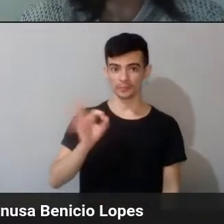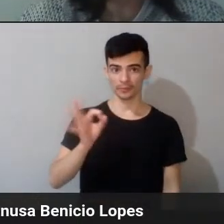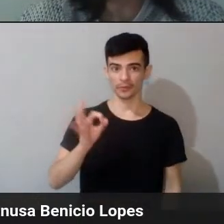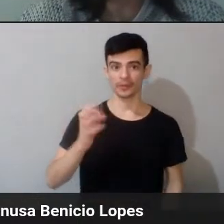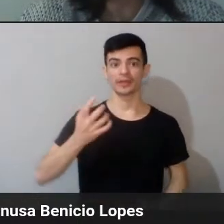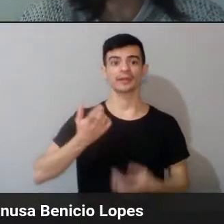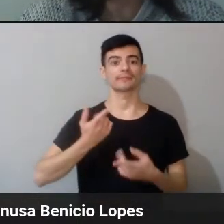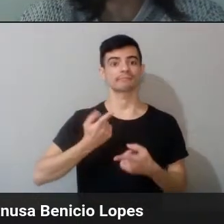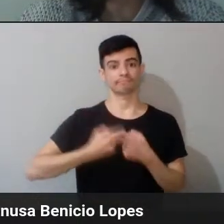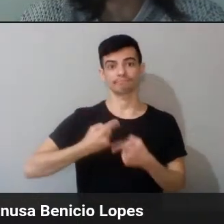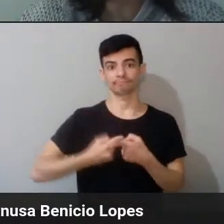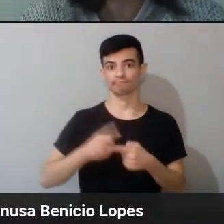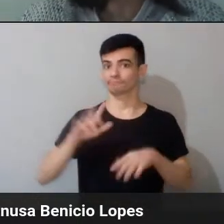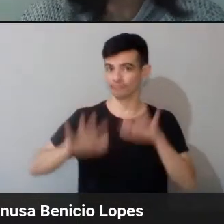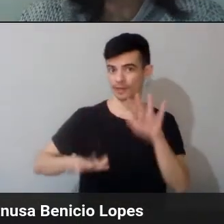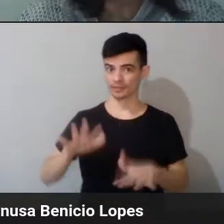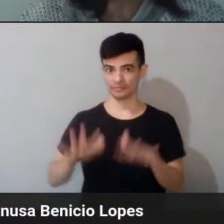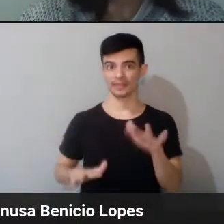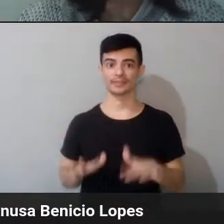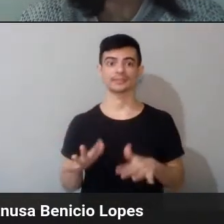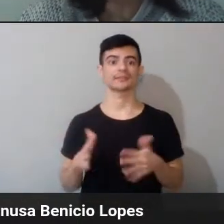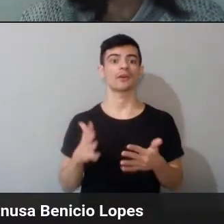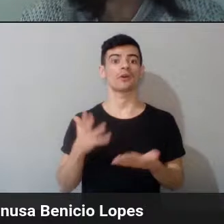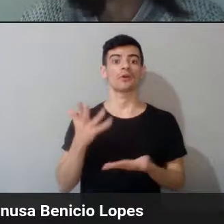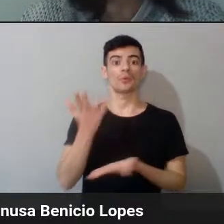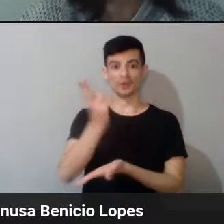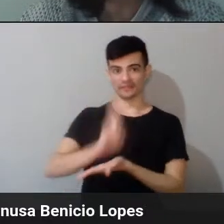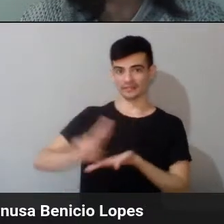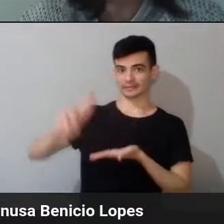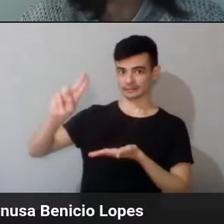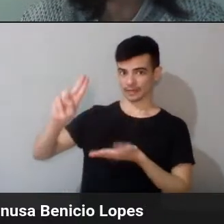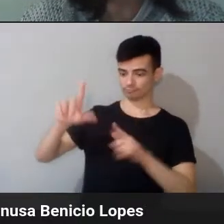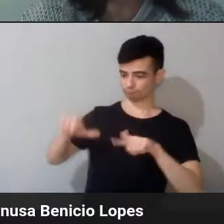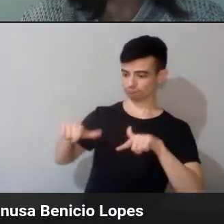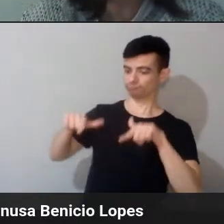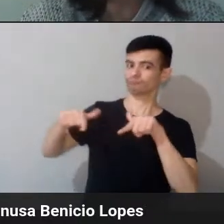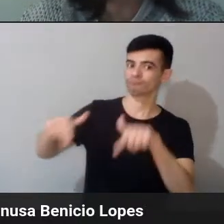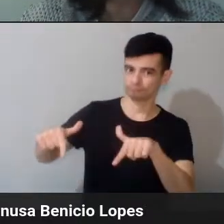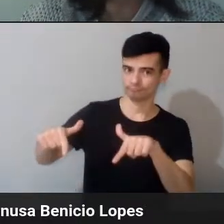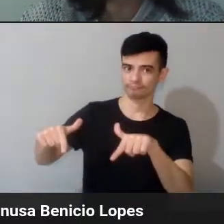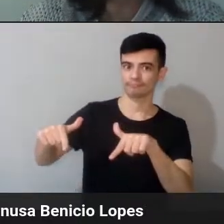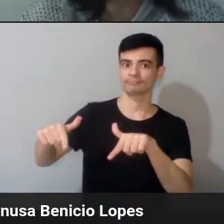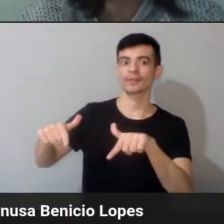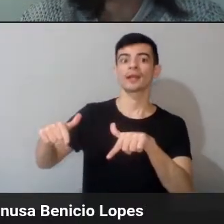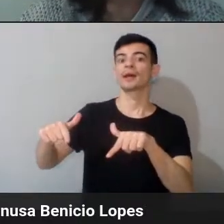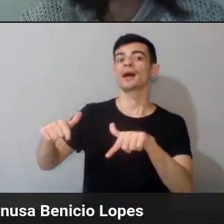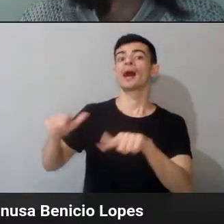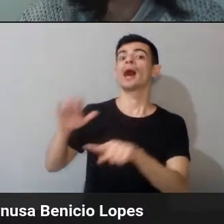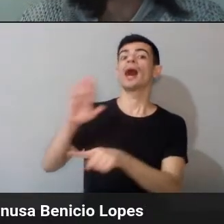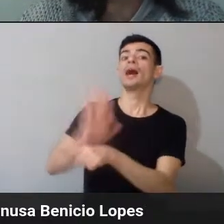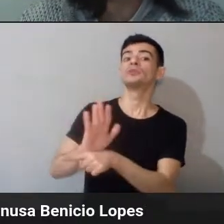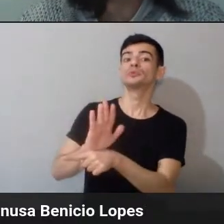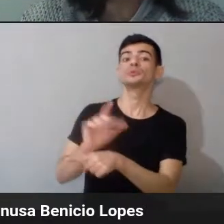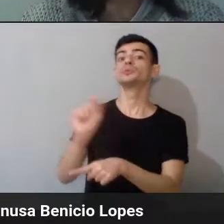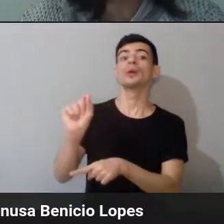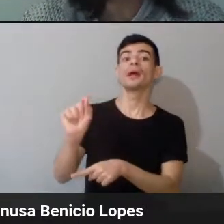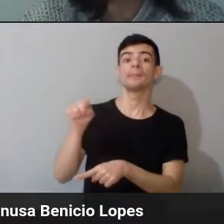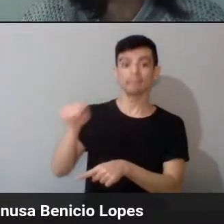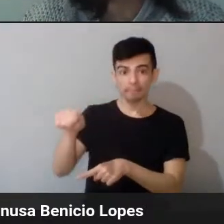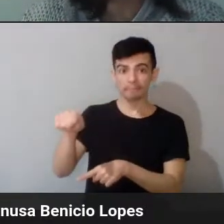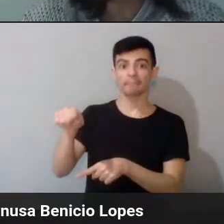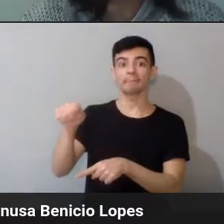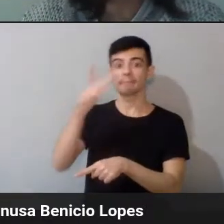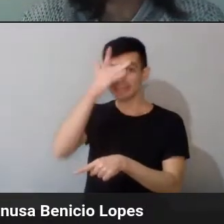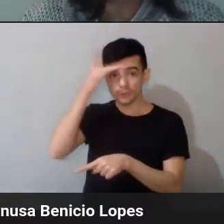se ganham na universidade, eles servem como passaporte para você falar em algum lugar, né? Ainda assim.